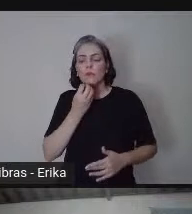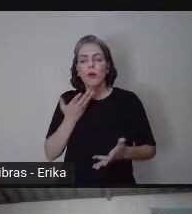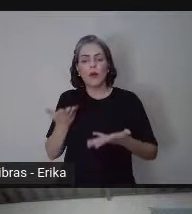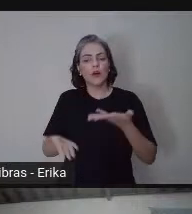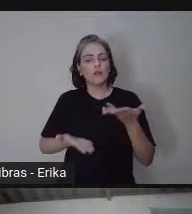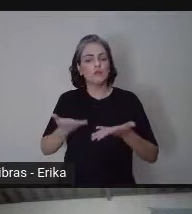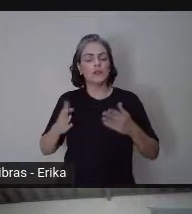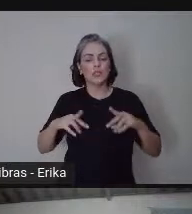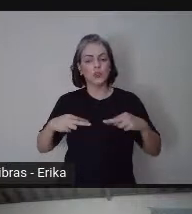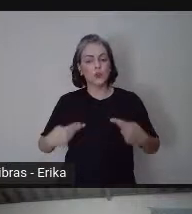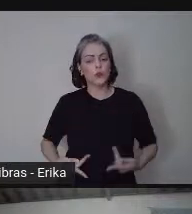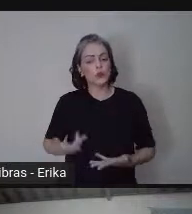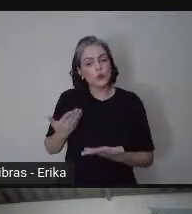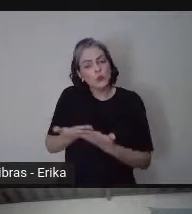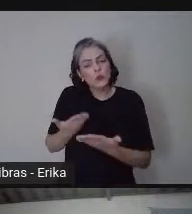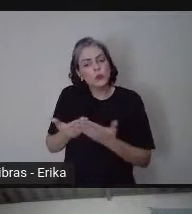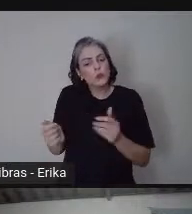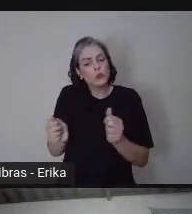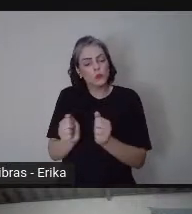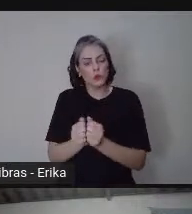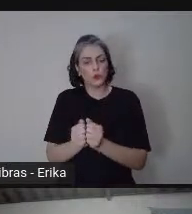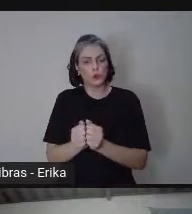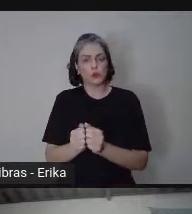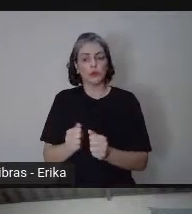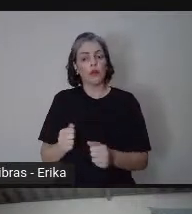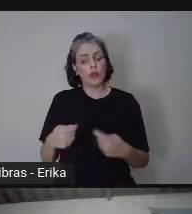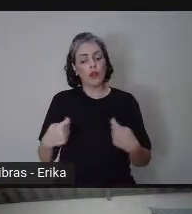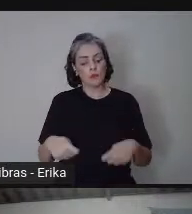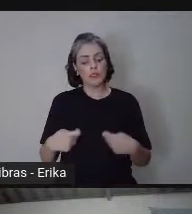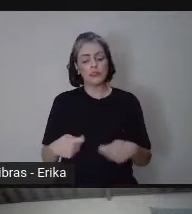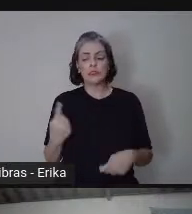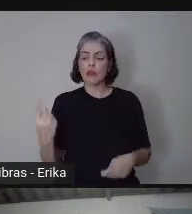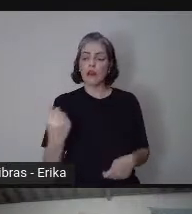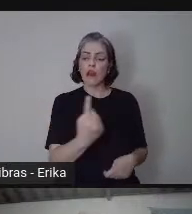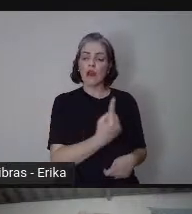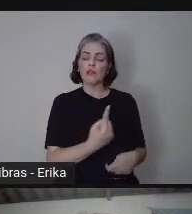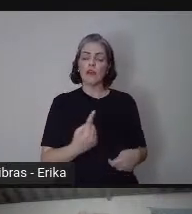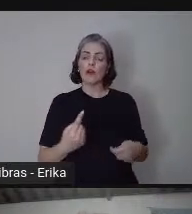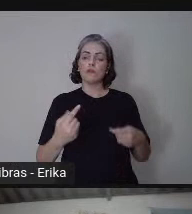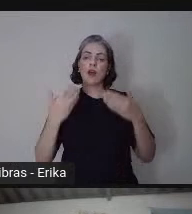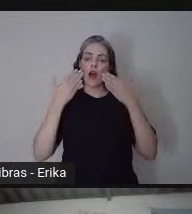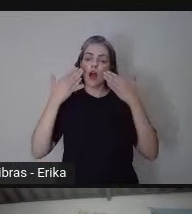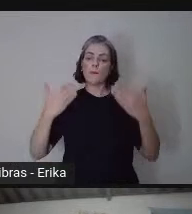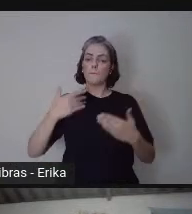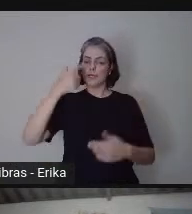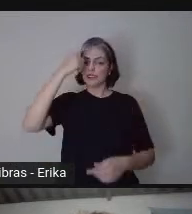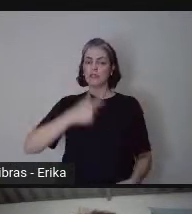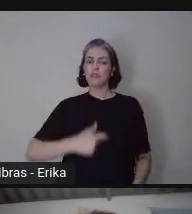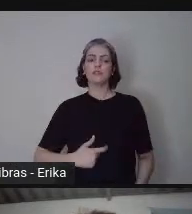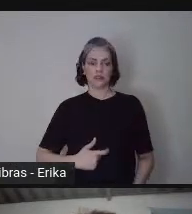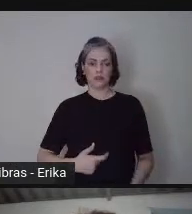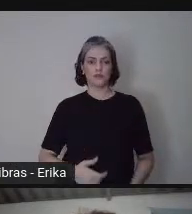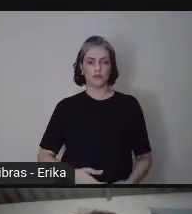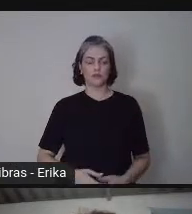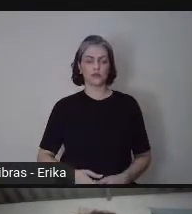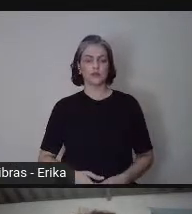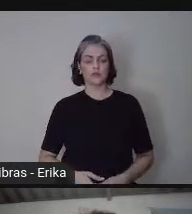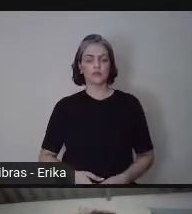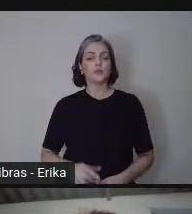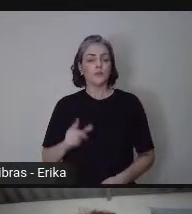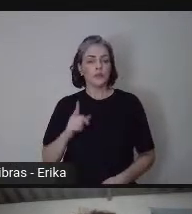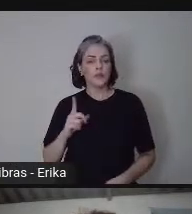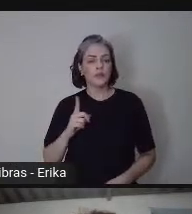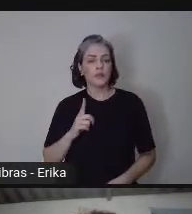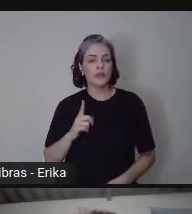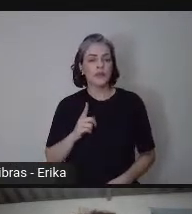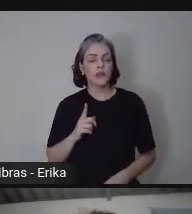estudo, que a gente se apresente, né? Então, por exemplo, tem um questionáriozinho aqui, onde